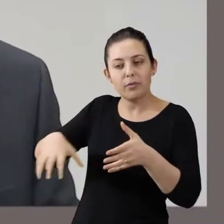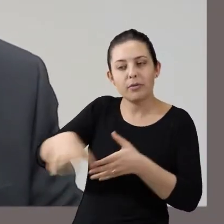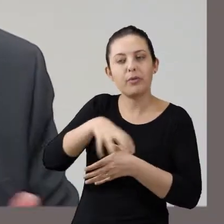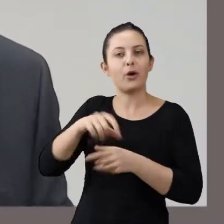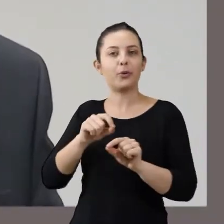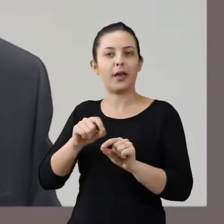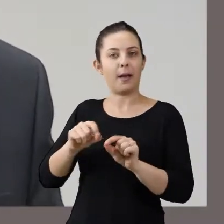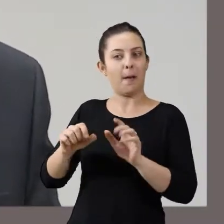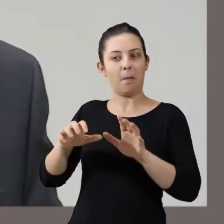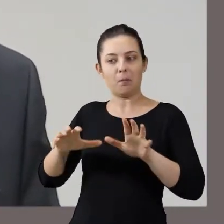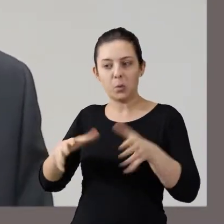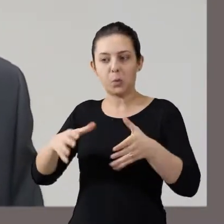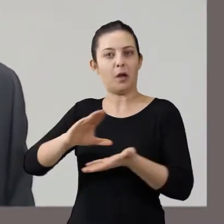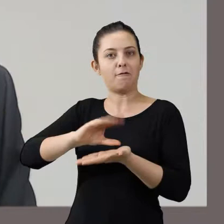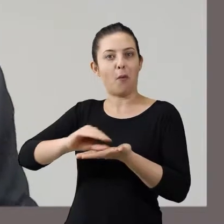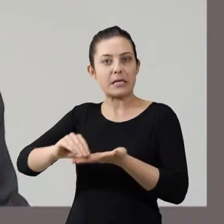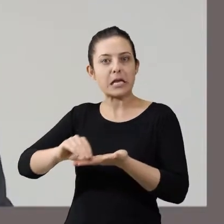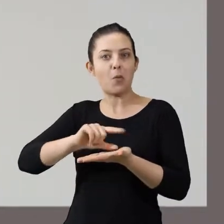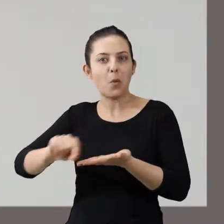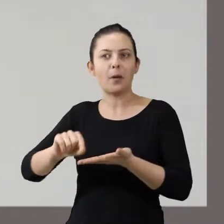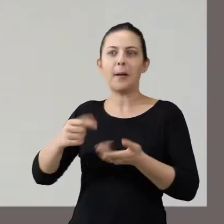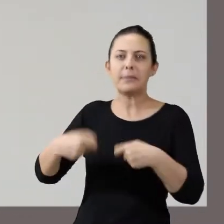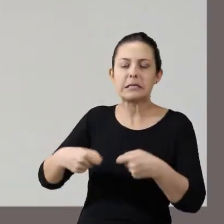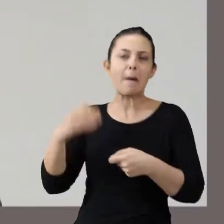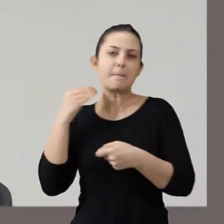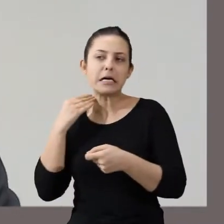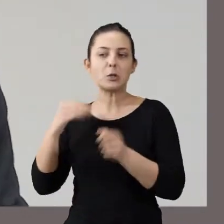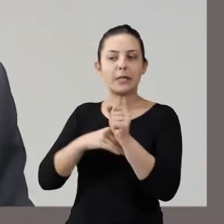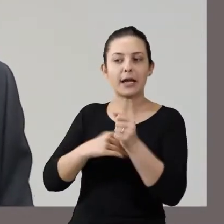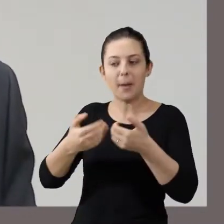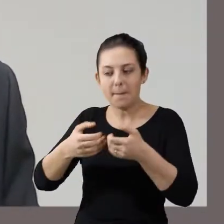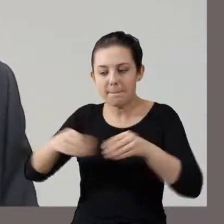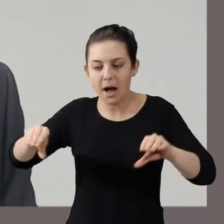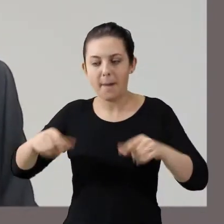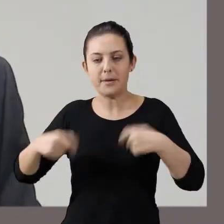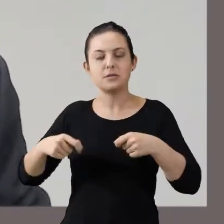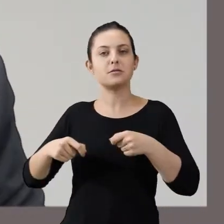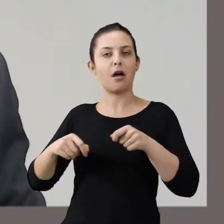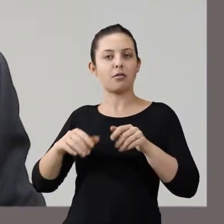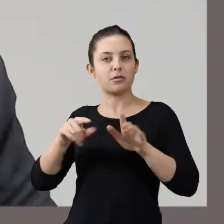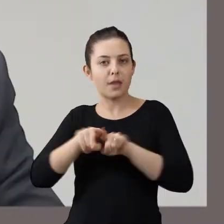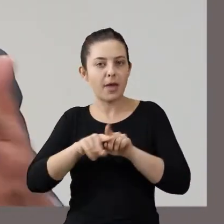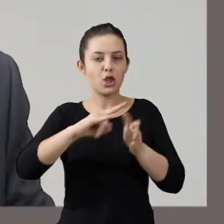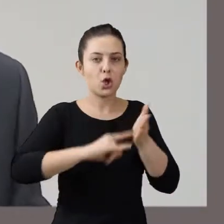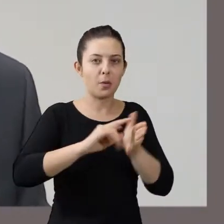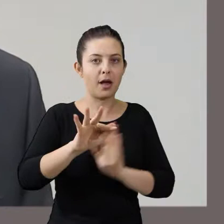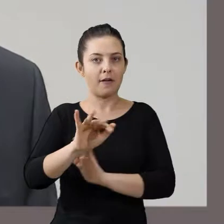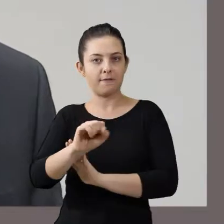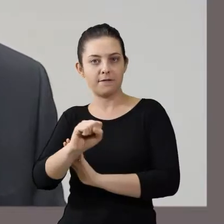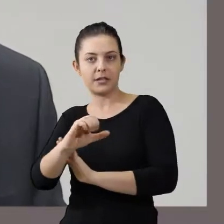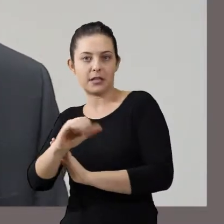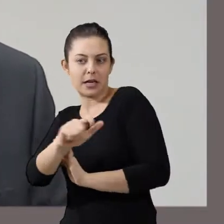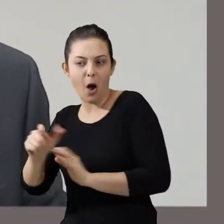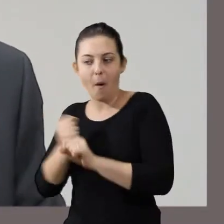envolviam grandes massas de dados, ou seja, quebra esse sigilo bancário de diversas pessoas físicas, jurídicas, sigilos fiscais por vários anos dessas pessoas todas,